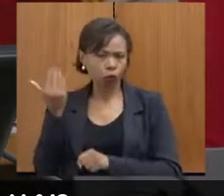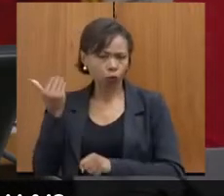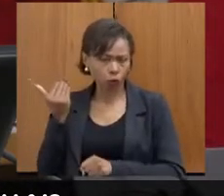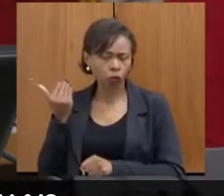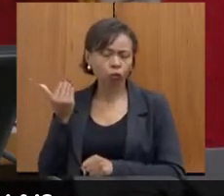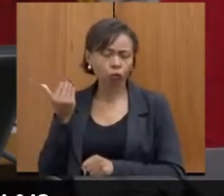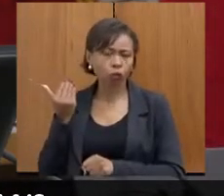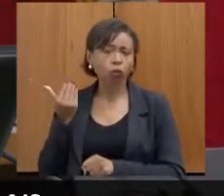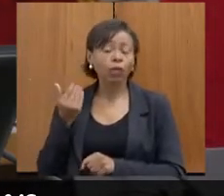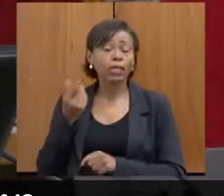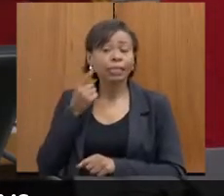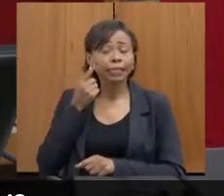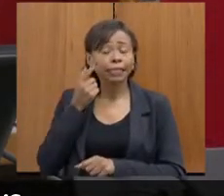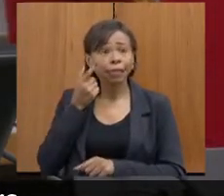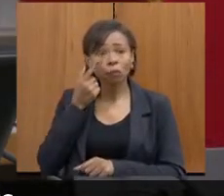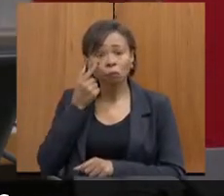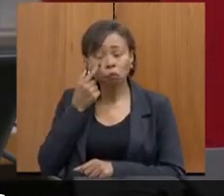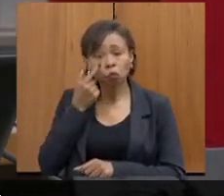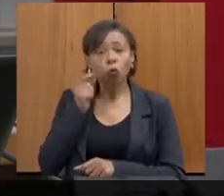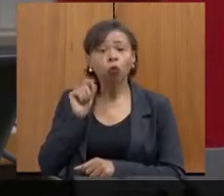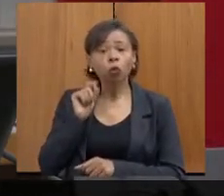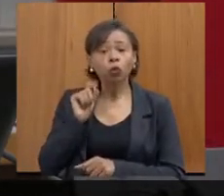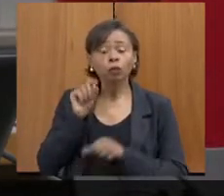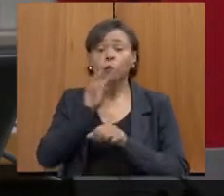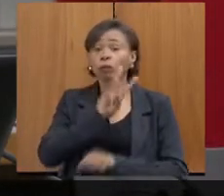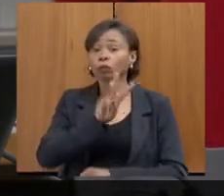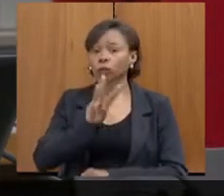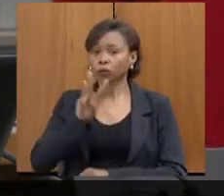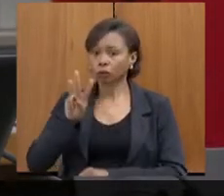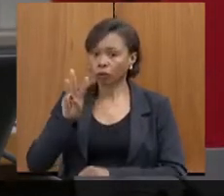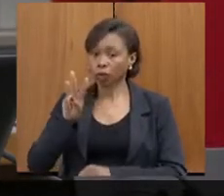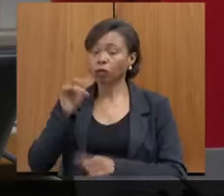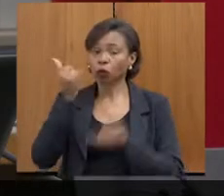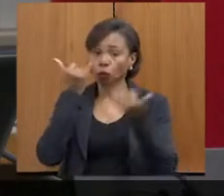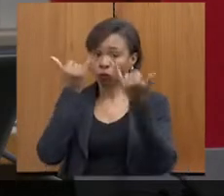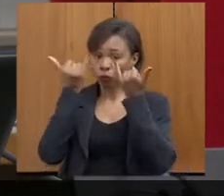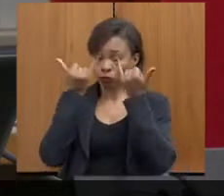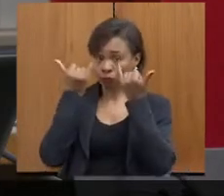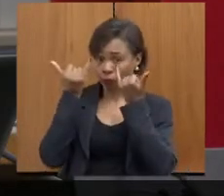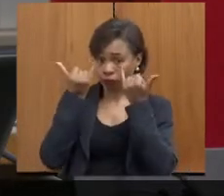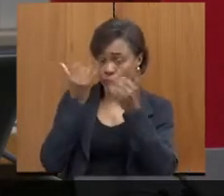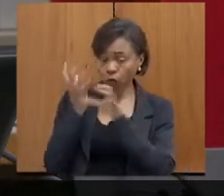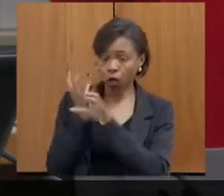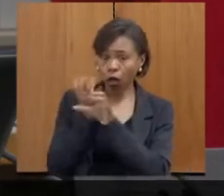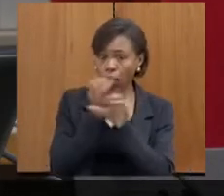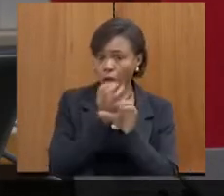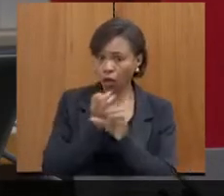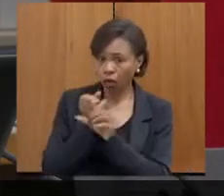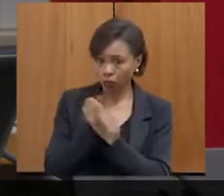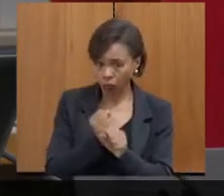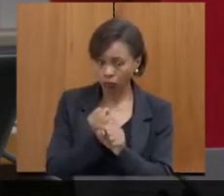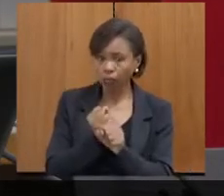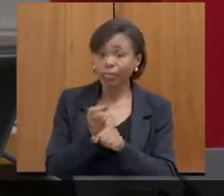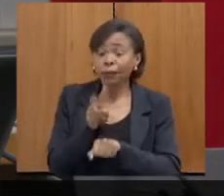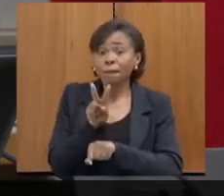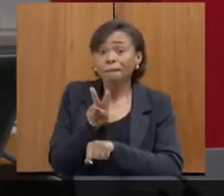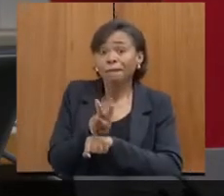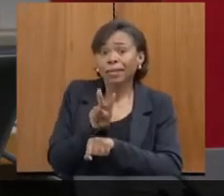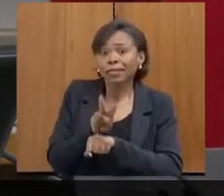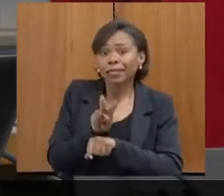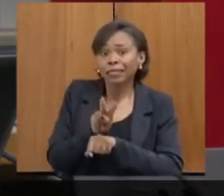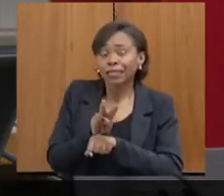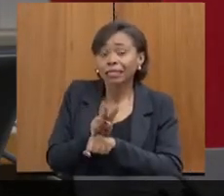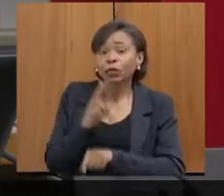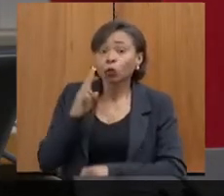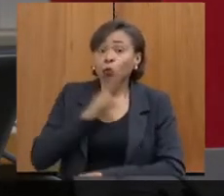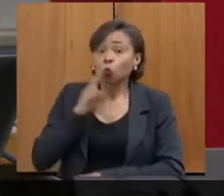que era um site que a gente tinha um banco de dados de medidas protetivas de urgência. Hoje a gente já conseguiu expandir isso para o Estado todo, então aí